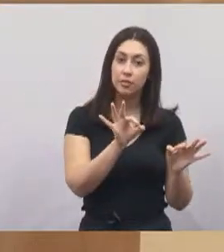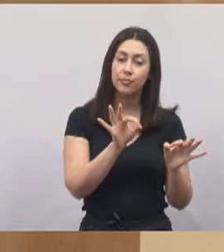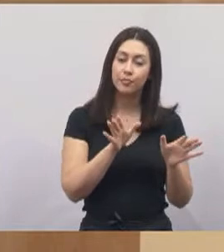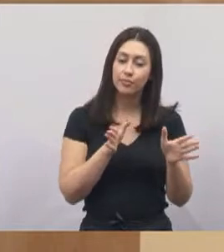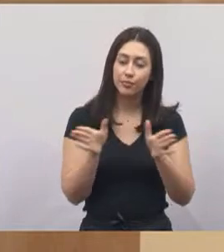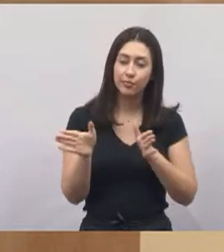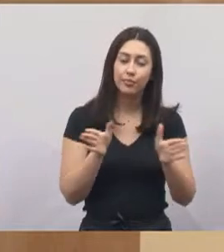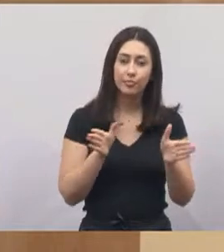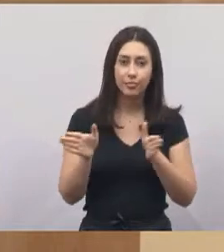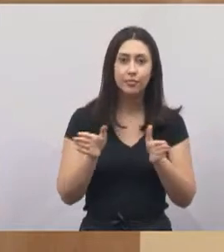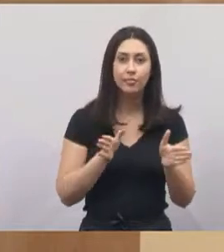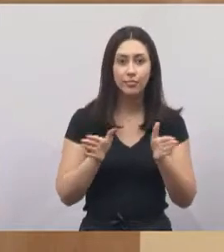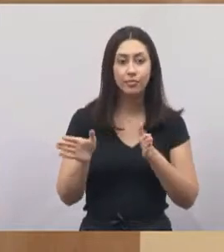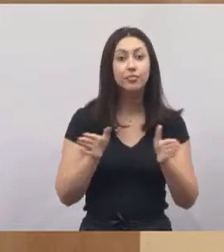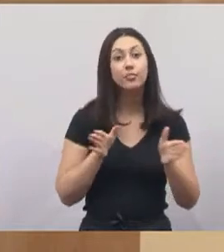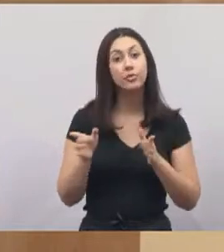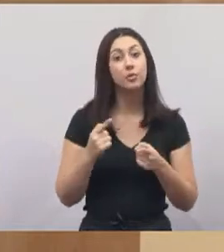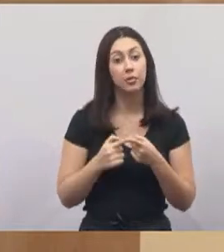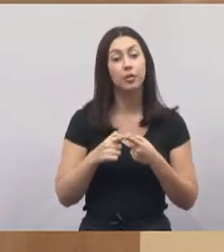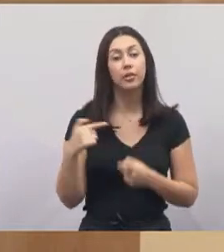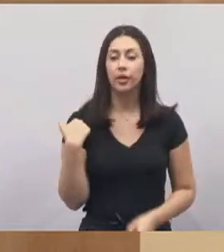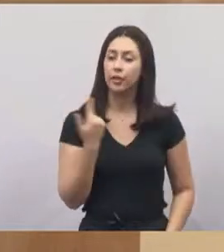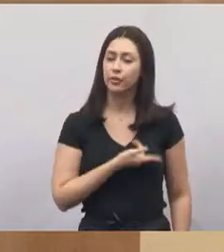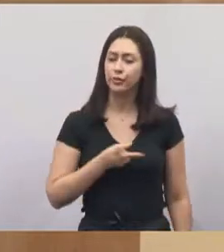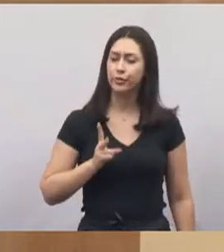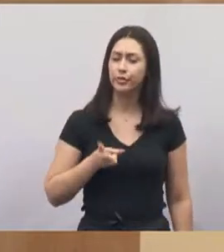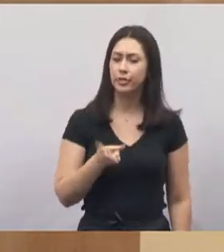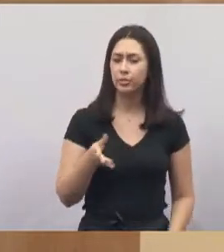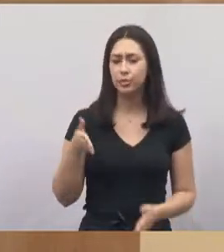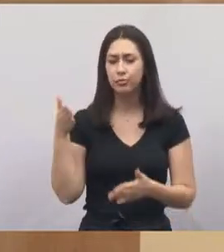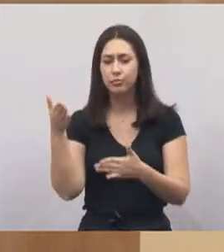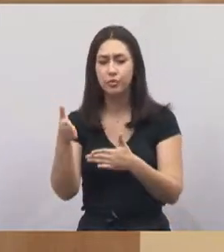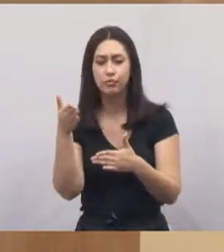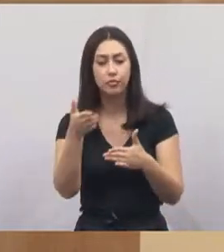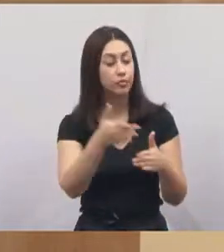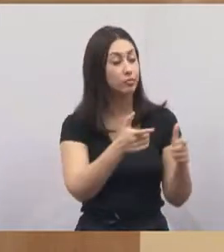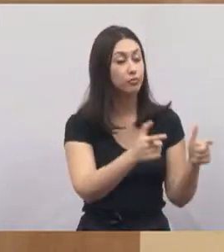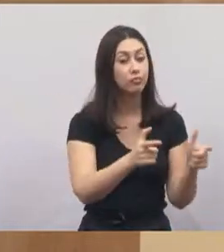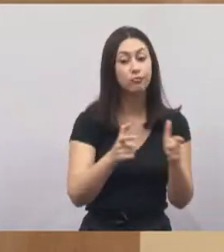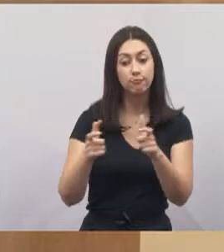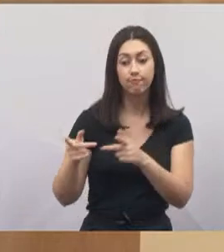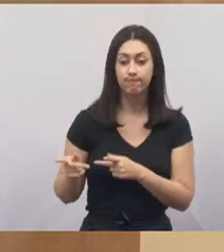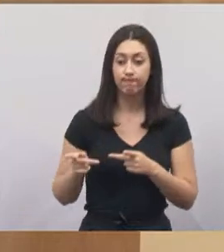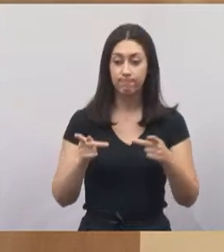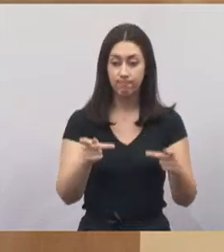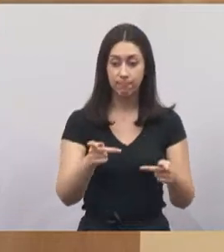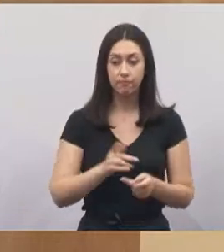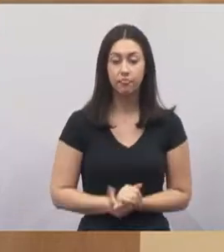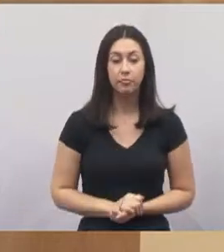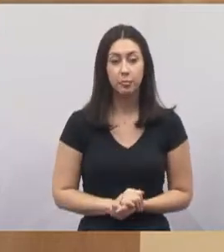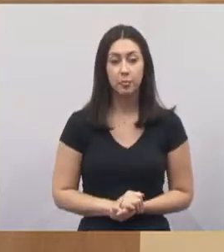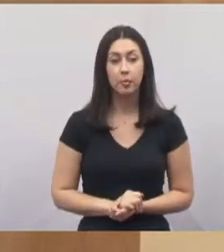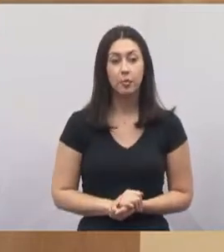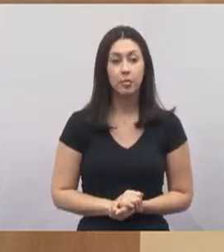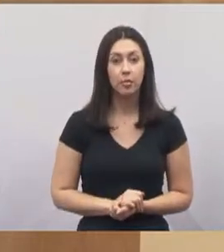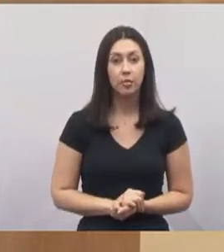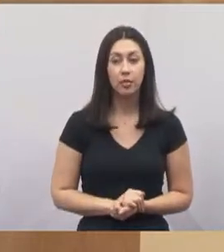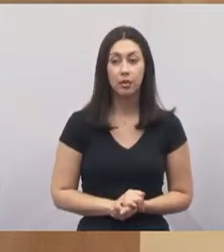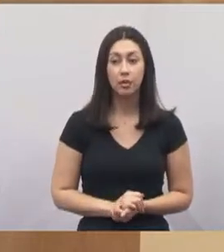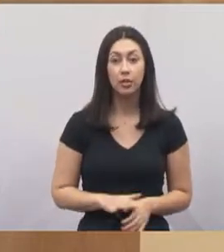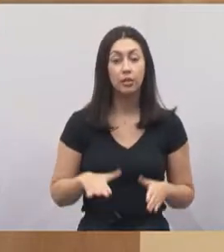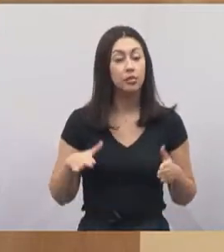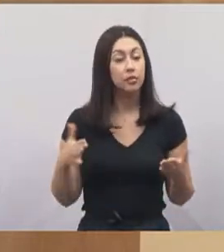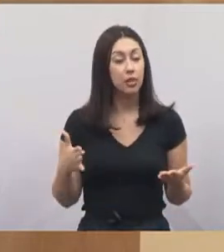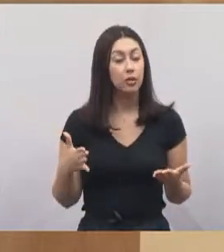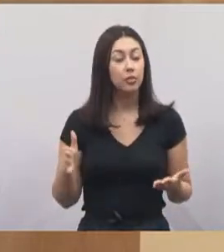e na rua. A gente precisa estar sempre onde a população pede para que a gente esteja. E, desta maneira, a gente esteve